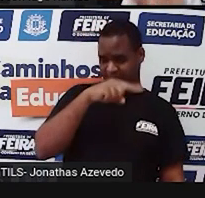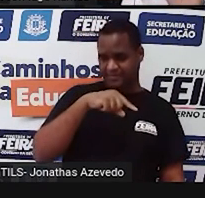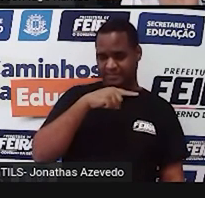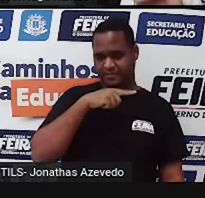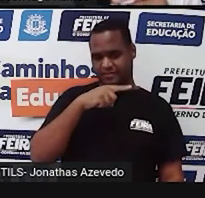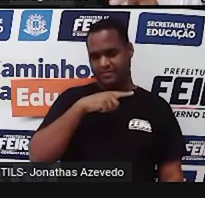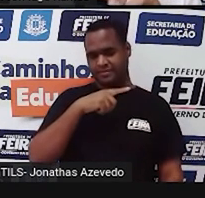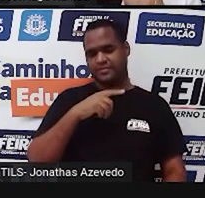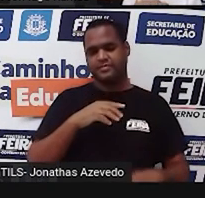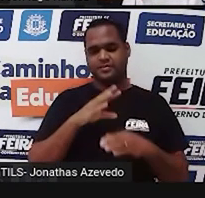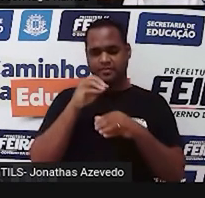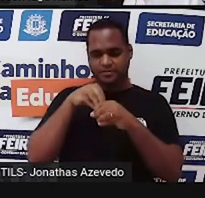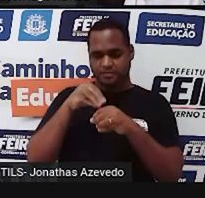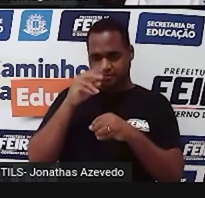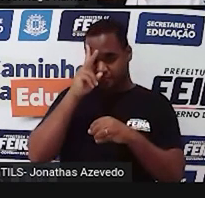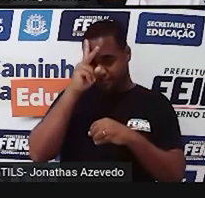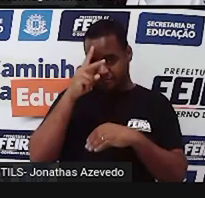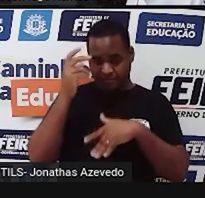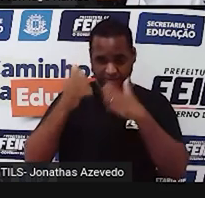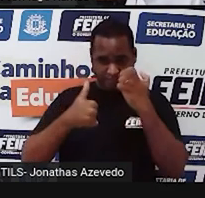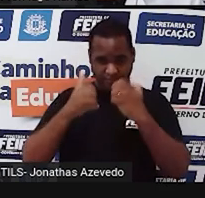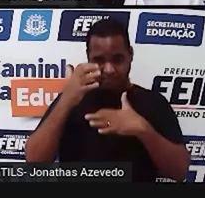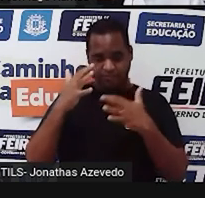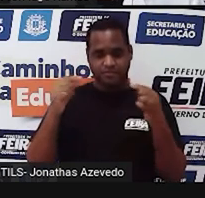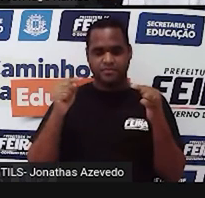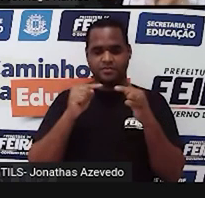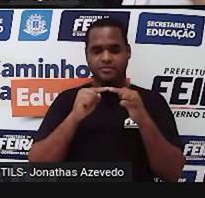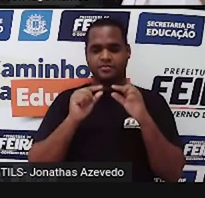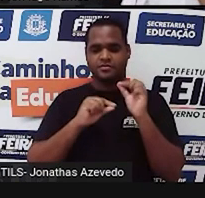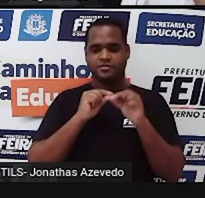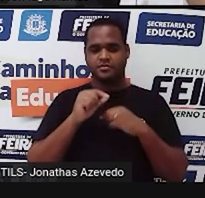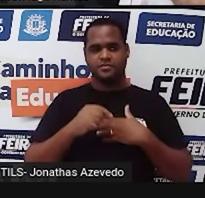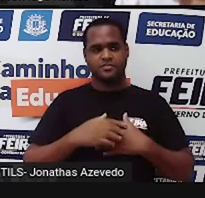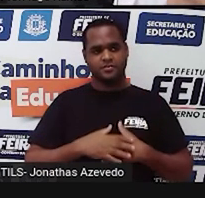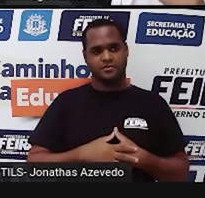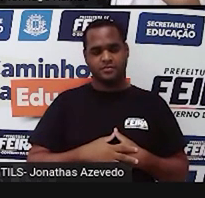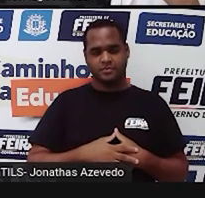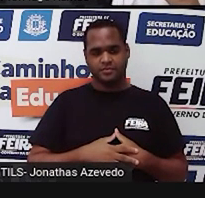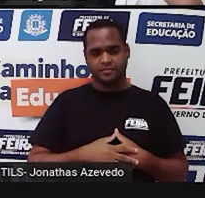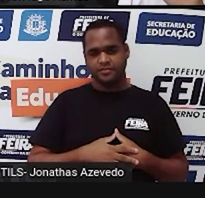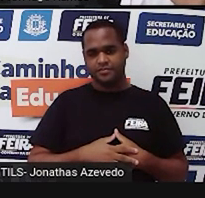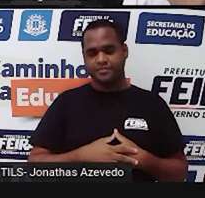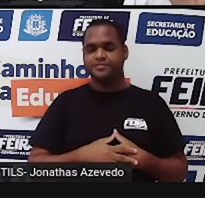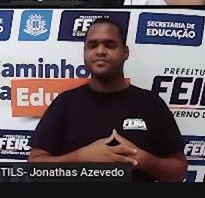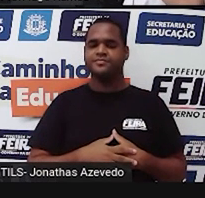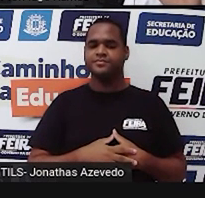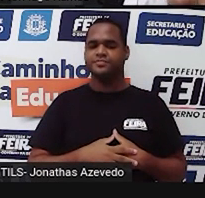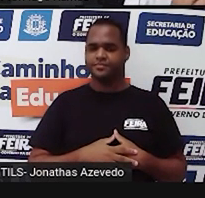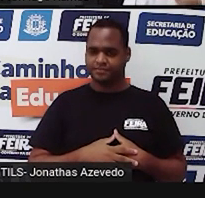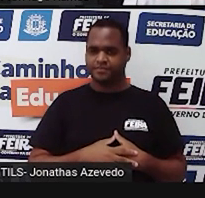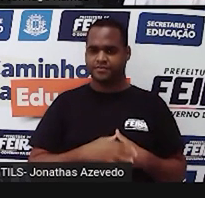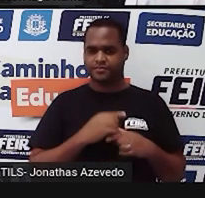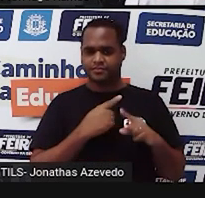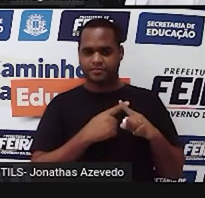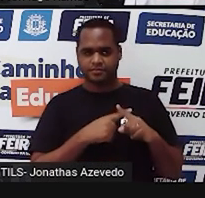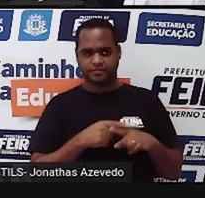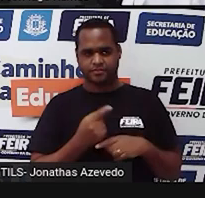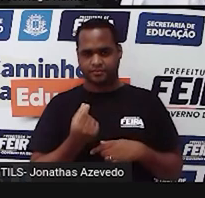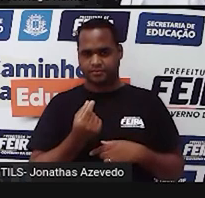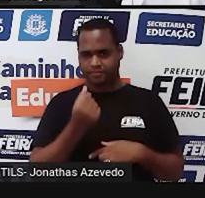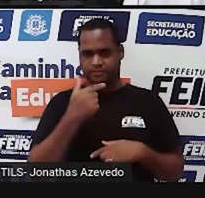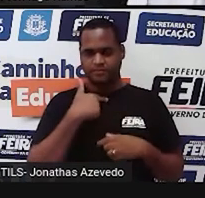situação ali da nossa historinha do abastecimento, né? Por que que tem que fazer o preço do